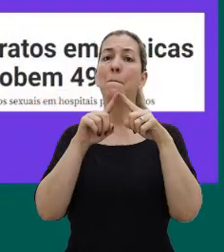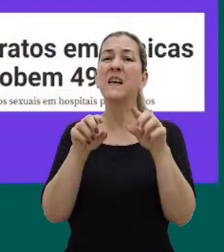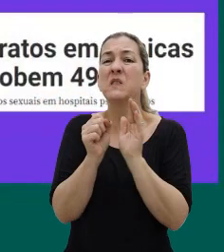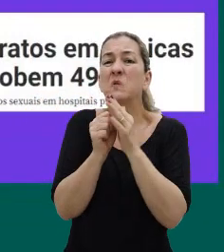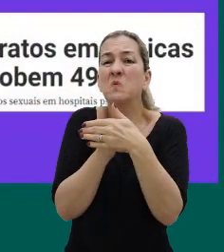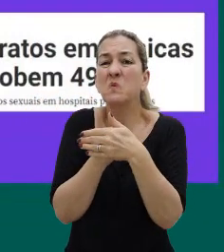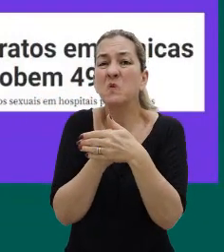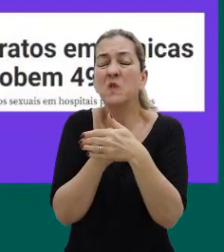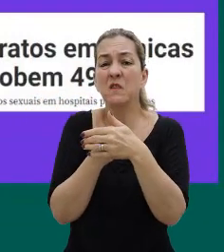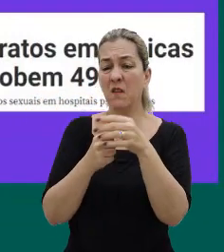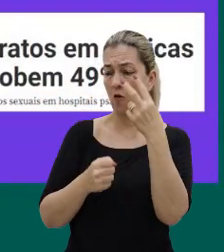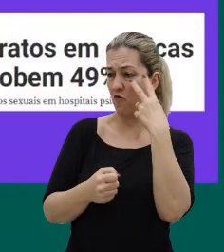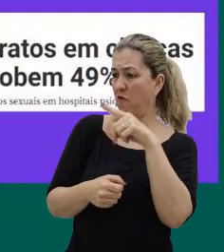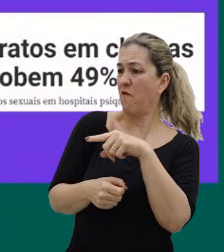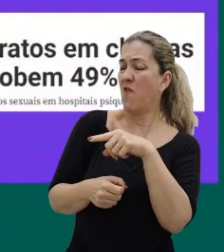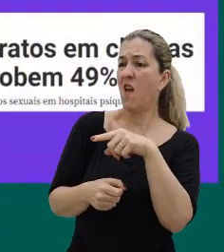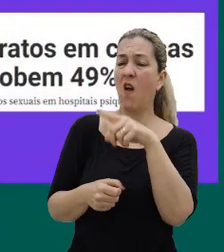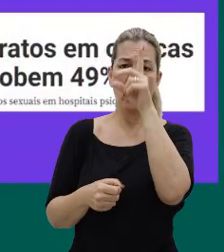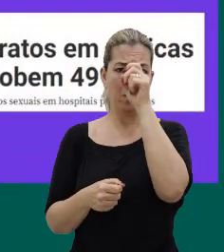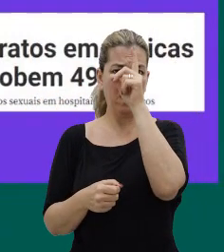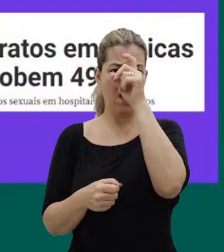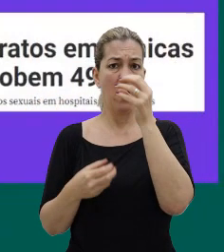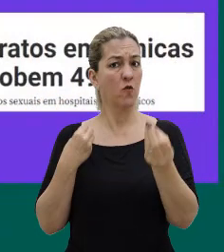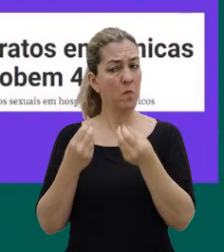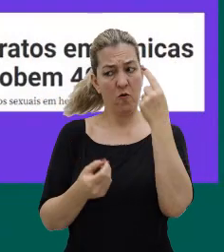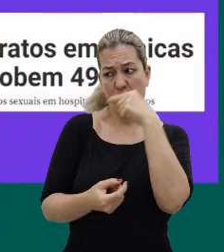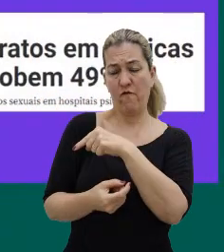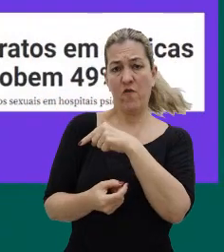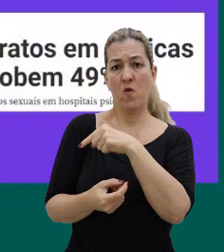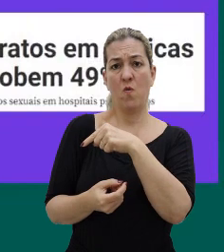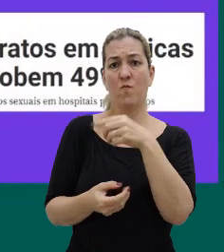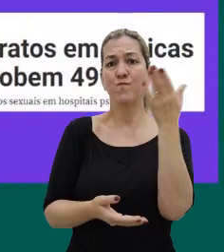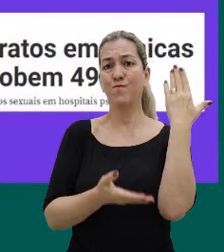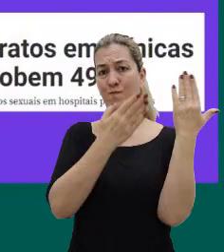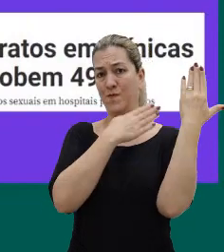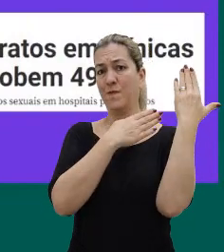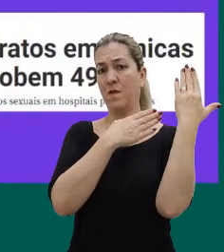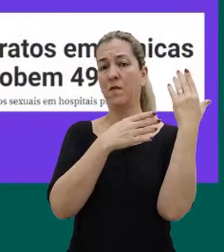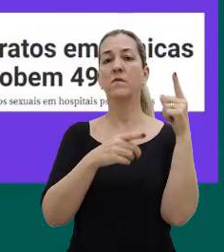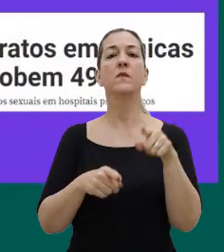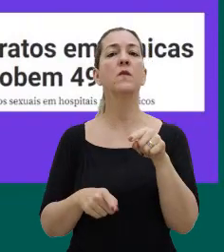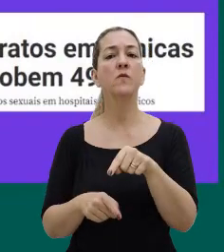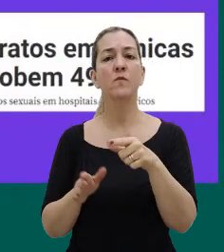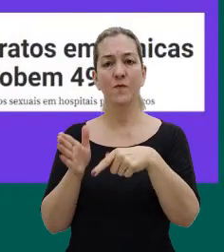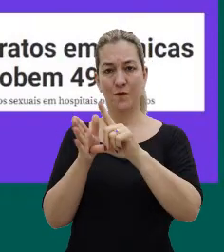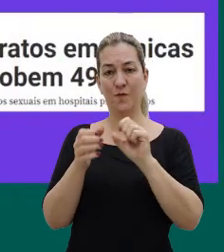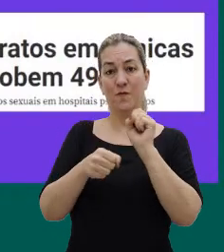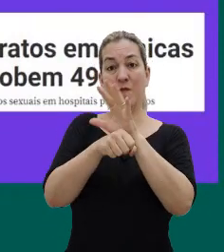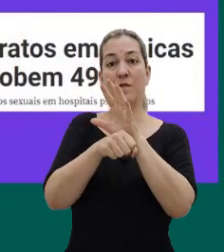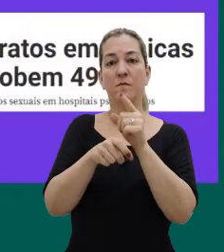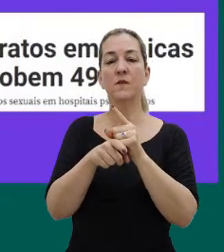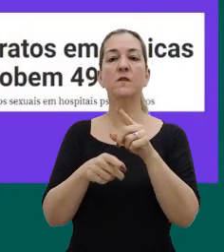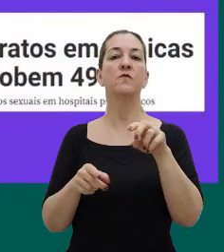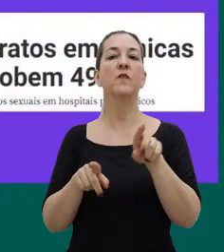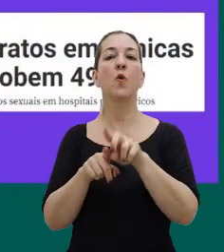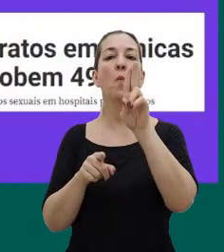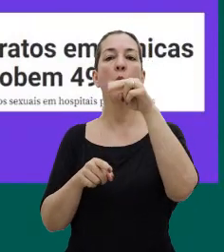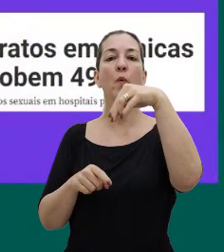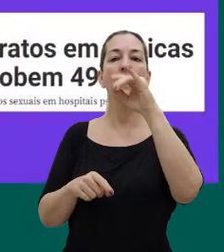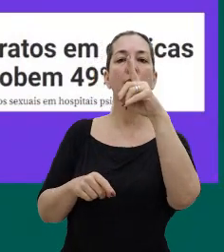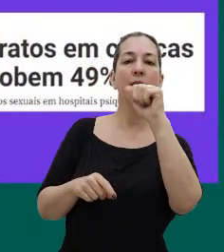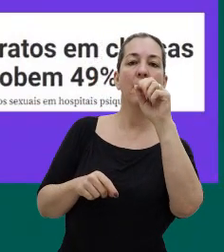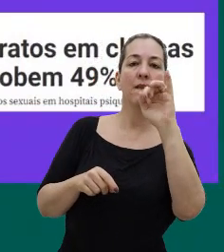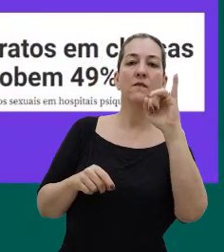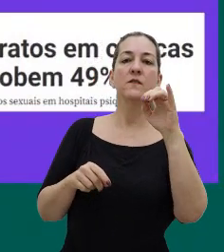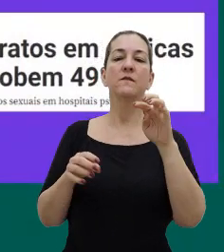né, a gente não vê aqueles hospitais, esse que a gente viu ali no slide anterior, mas a gente vê, por exemplo, comunidades terapêuticas, né, que